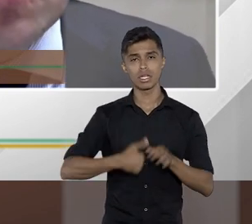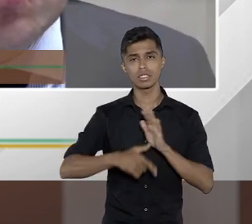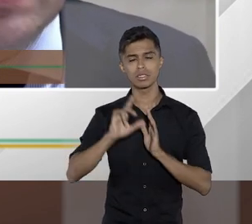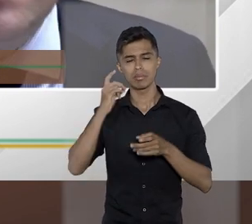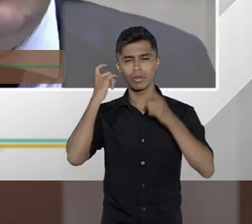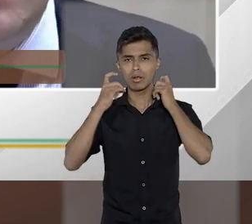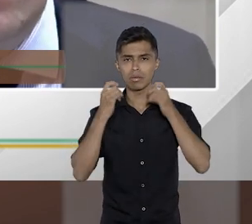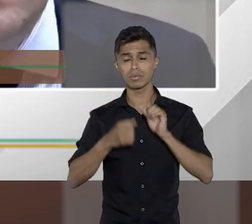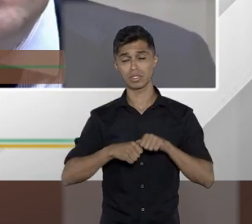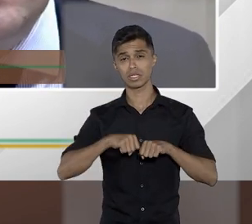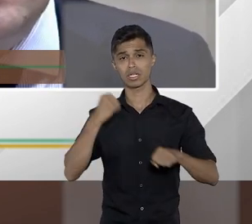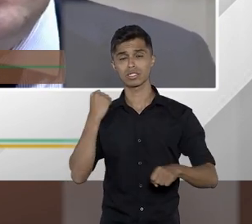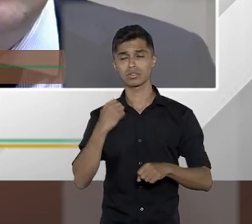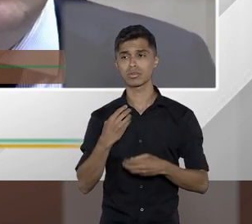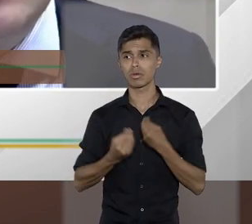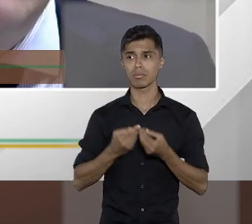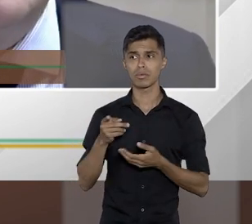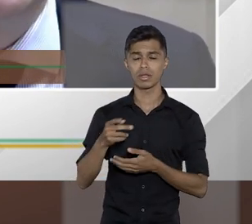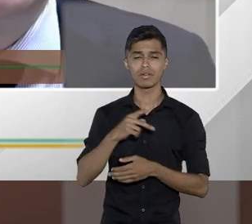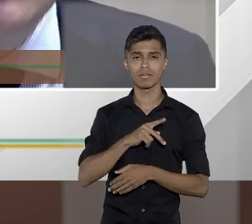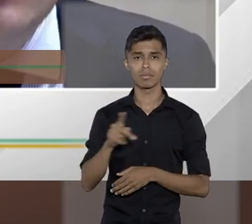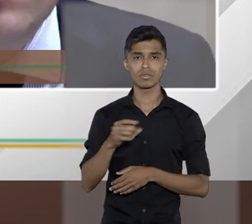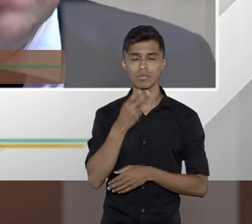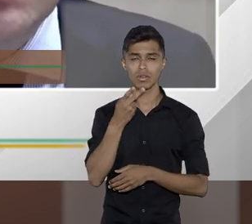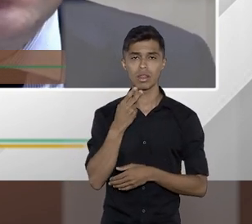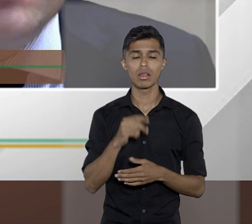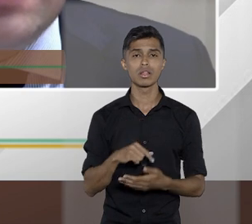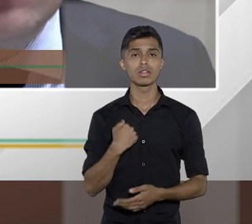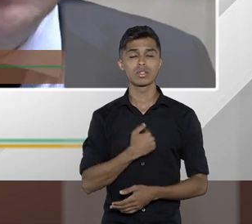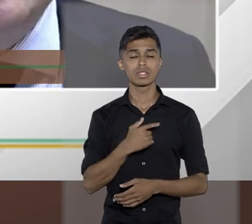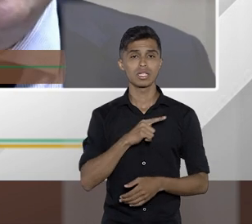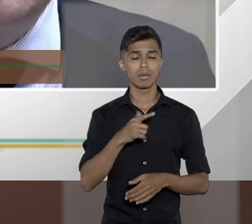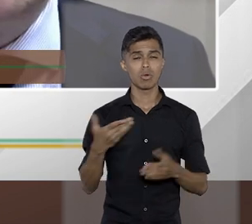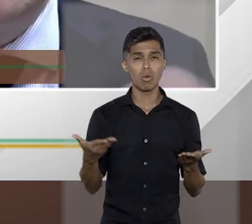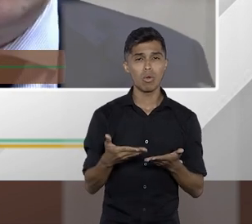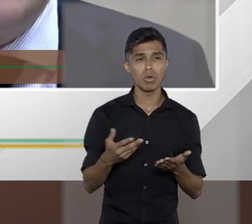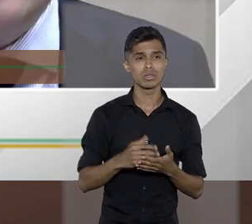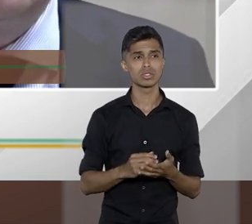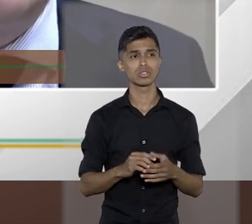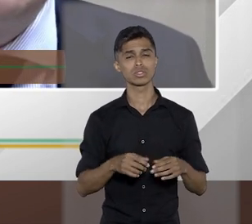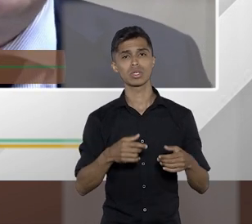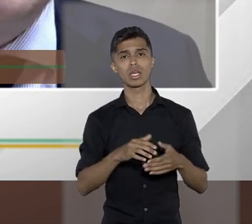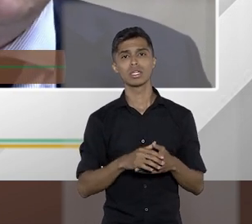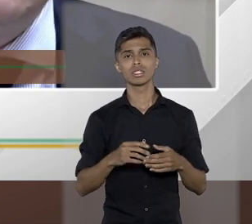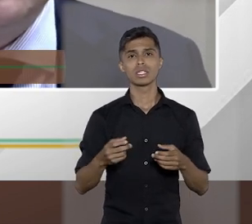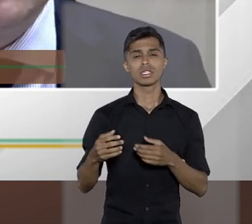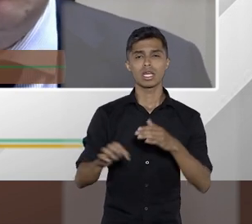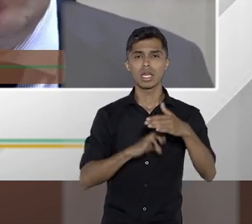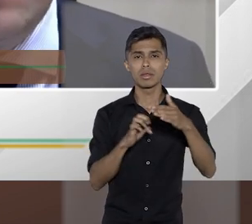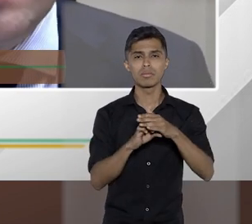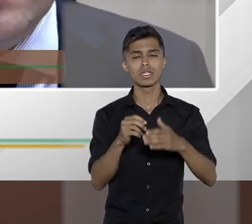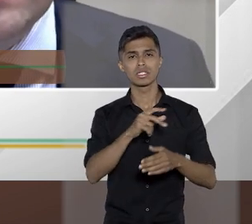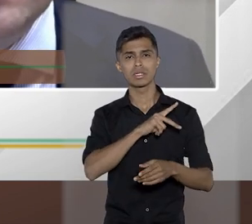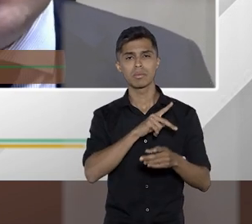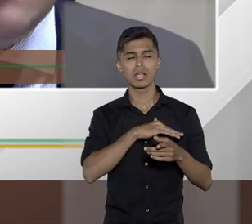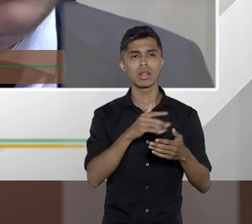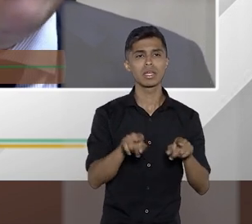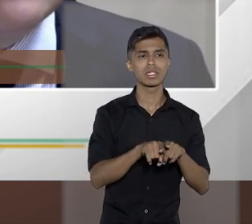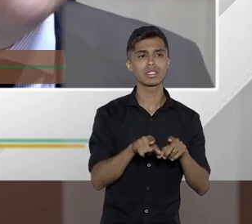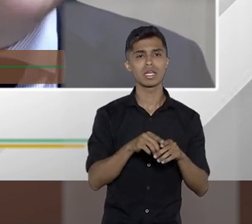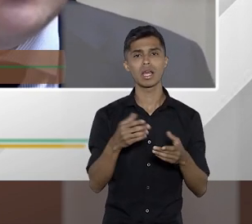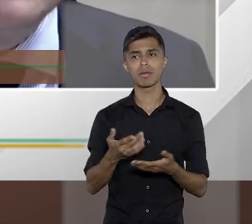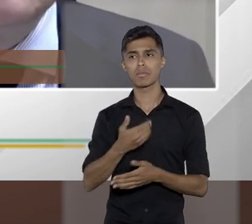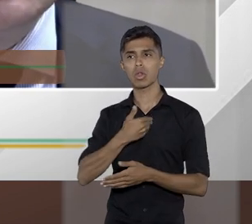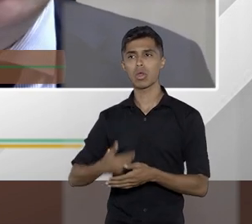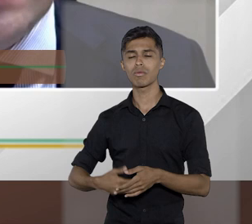como o professor Jonathan falou de uma invasão que a gente tem hoje tanto do comércio quanto da administração pública na